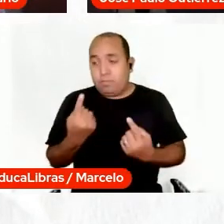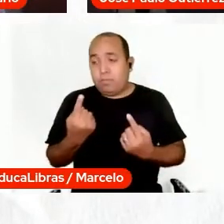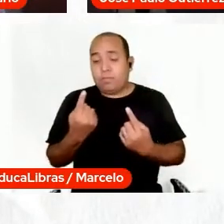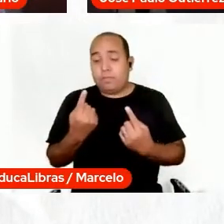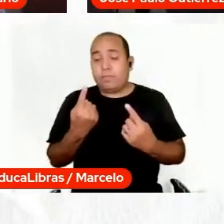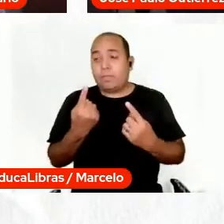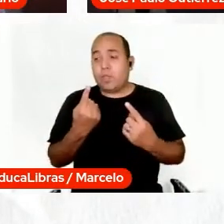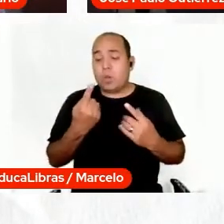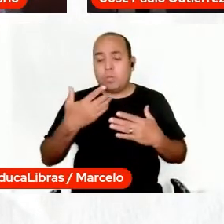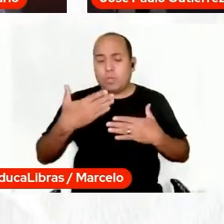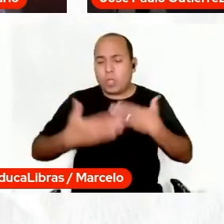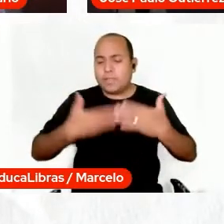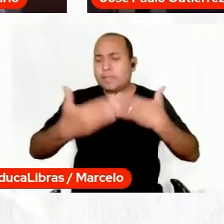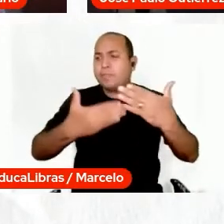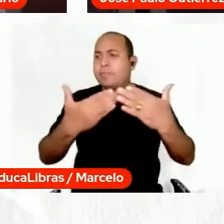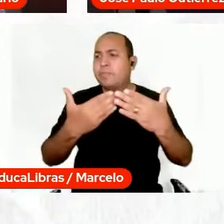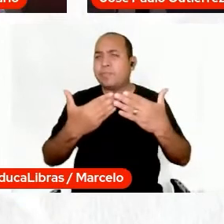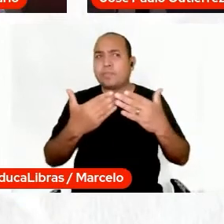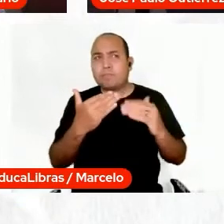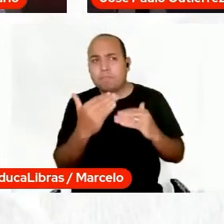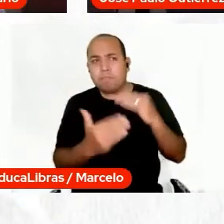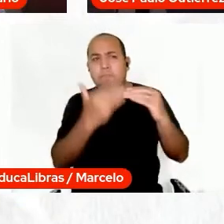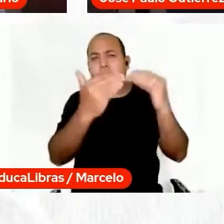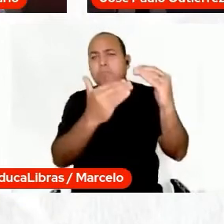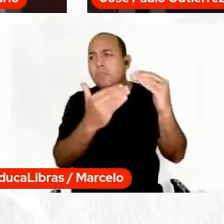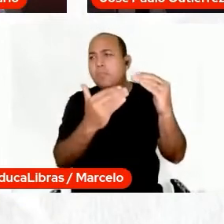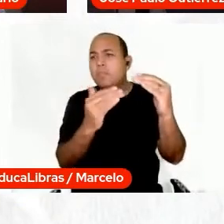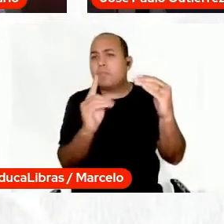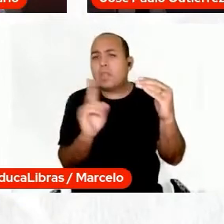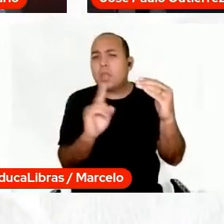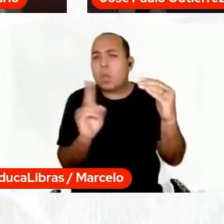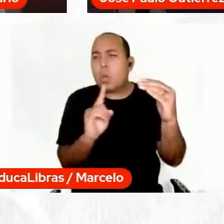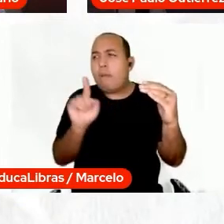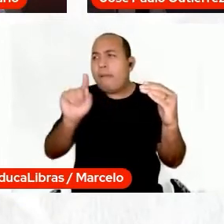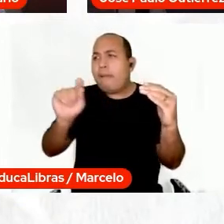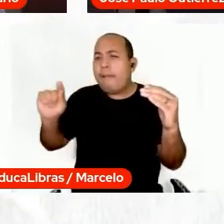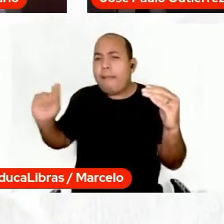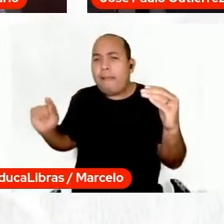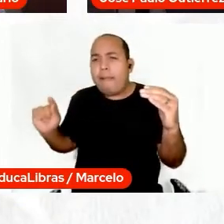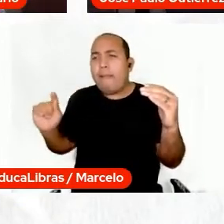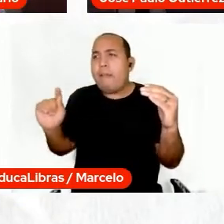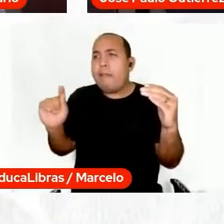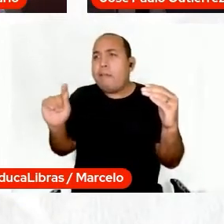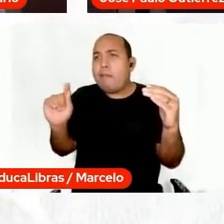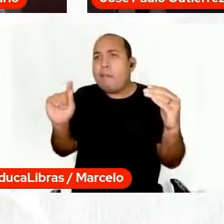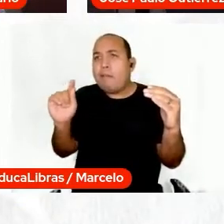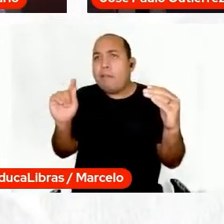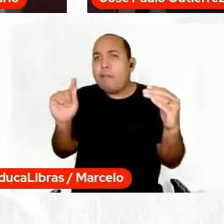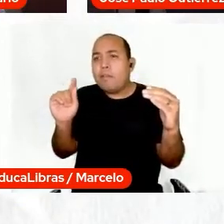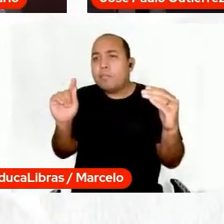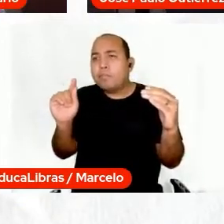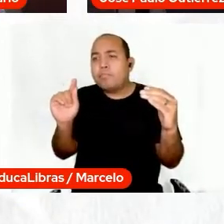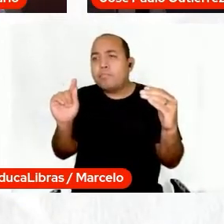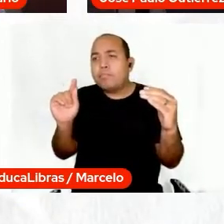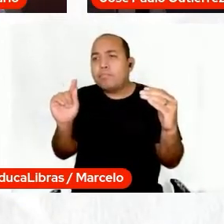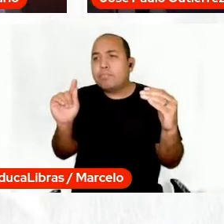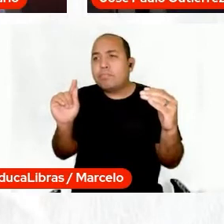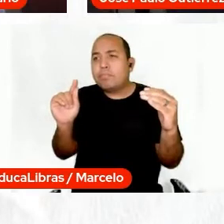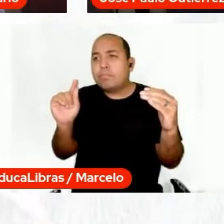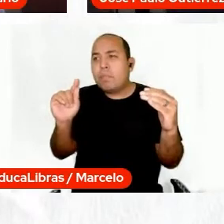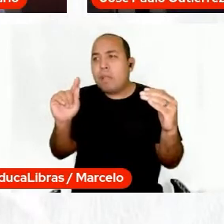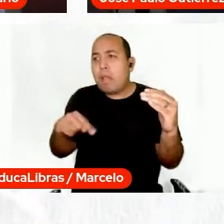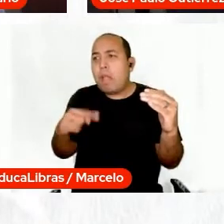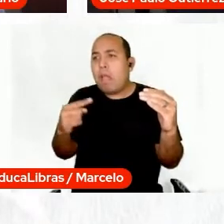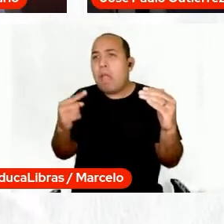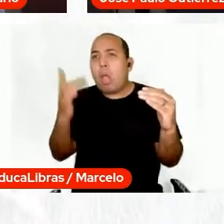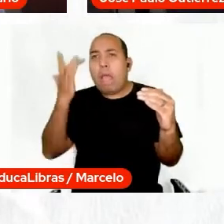tivemos até hoje não foram através dos contos populares das crendices, foram através da ciência. Então, a ciência, a gente tem que apenas